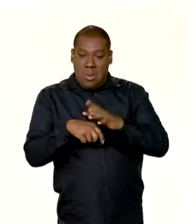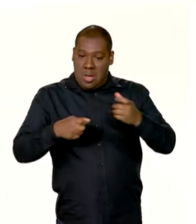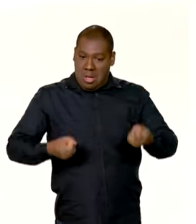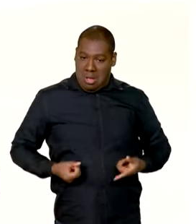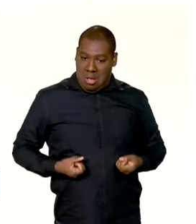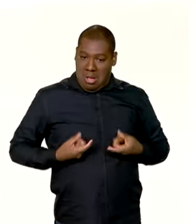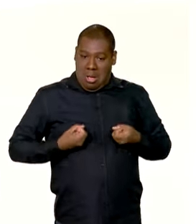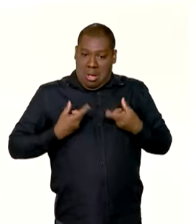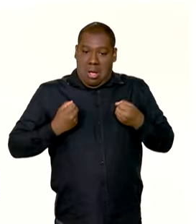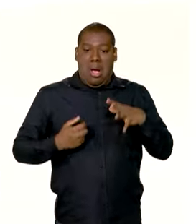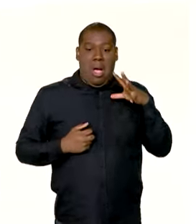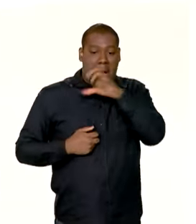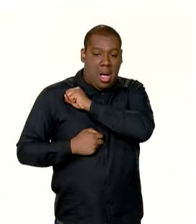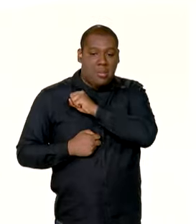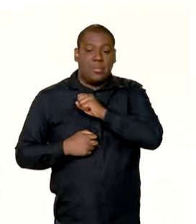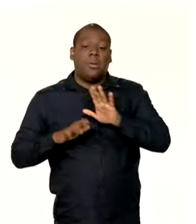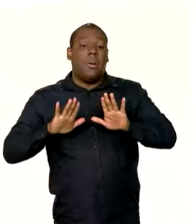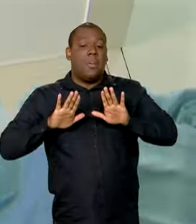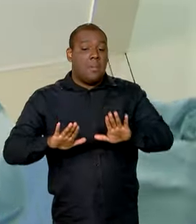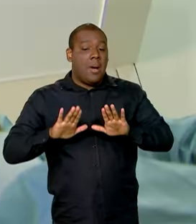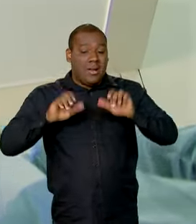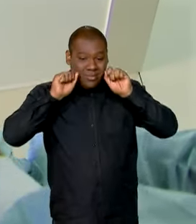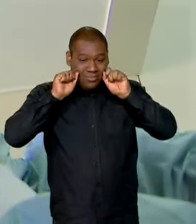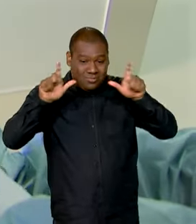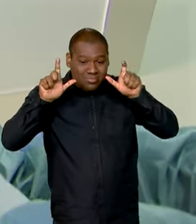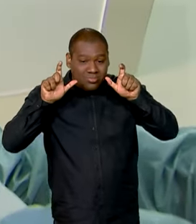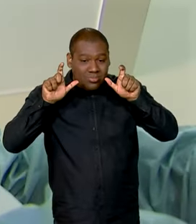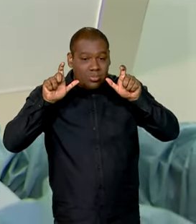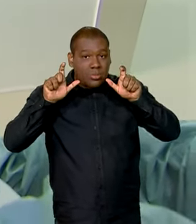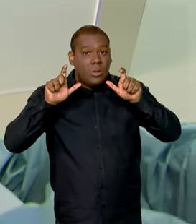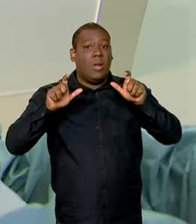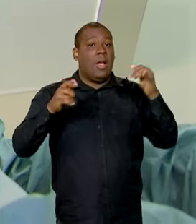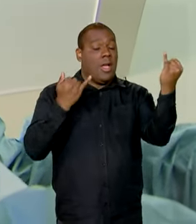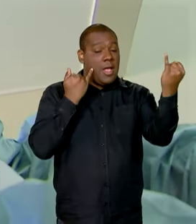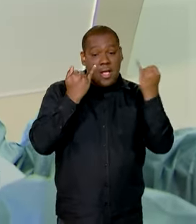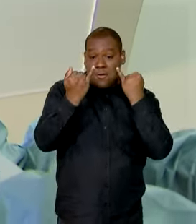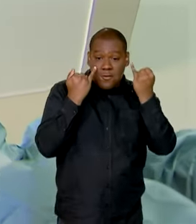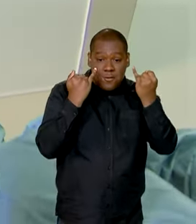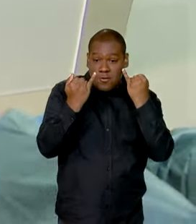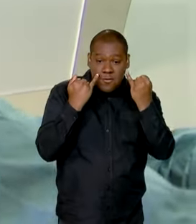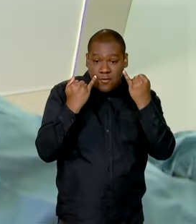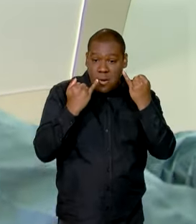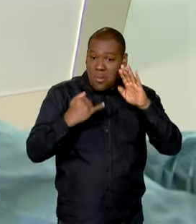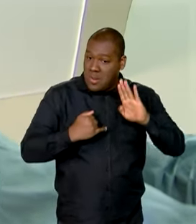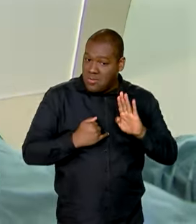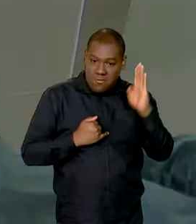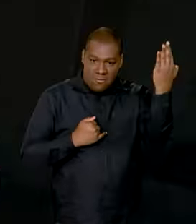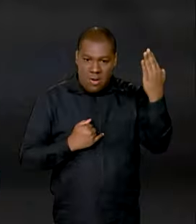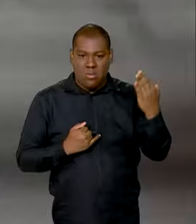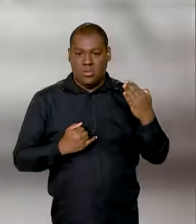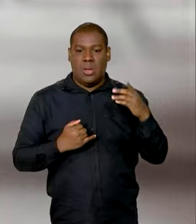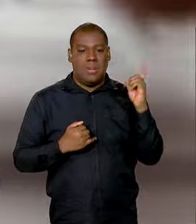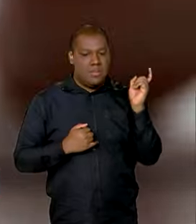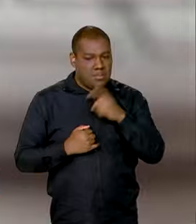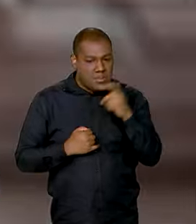rápido crescimento. Mas atenção, essa notícia é completamente infundada.